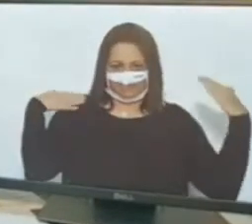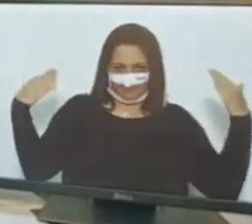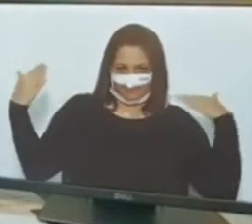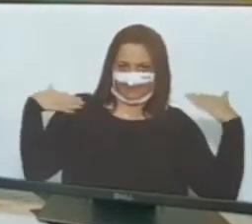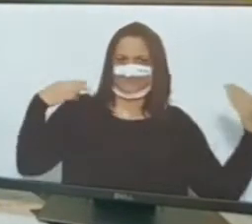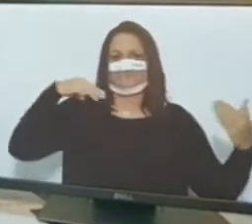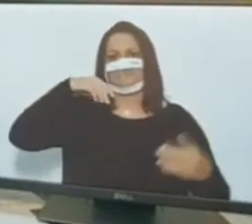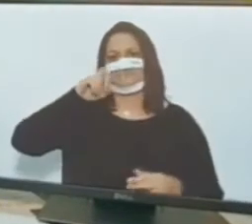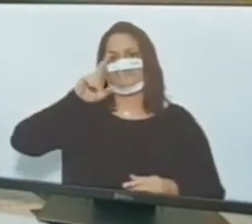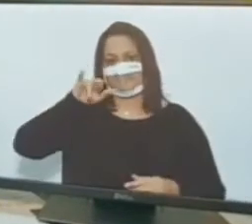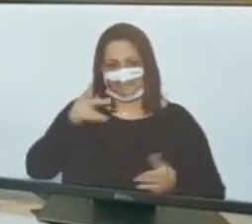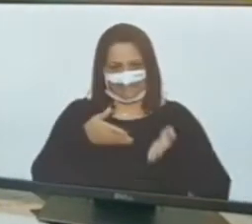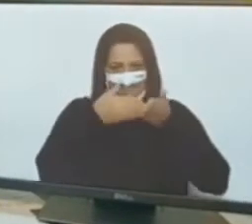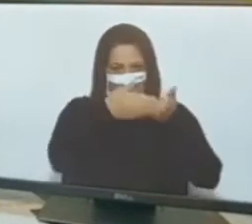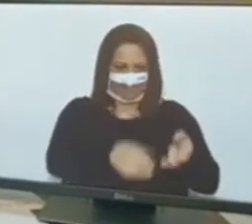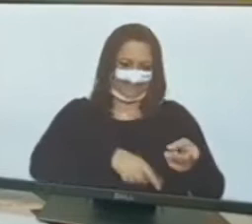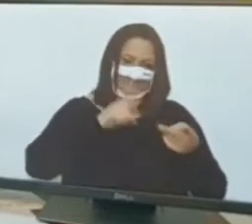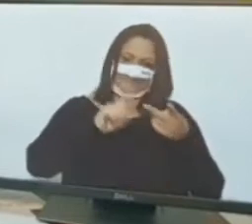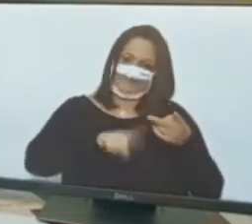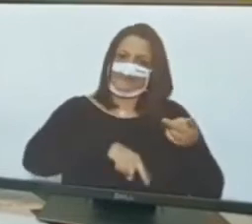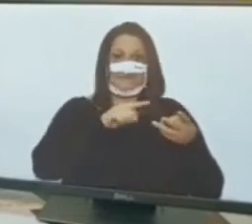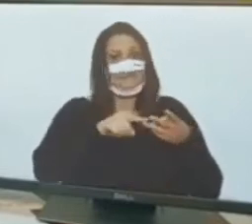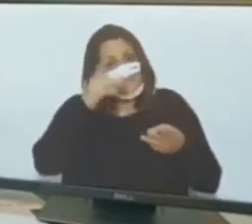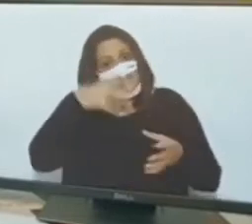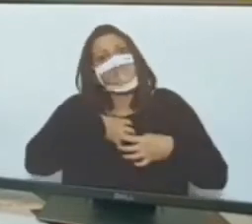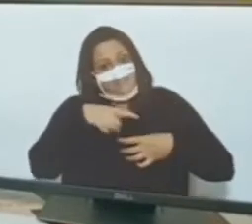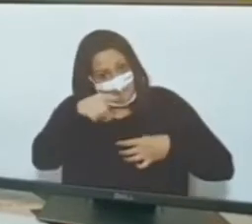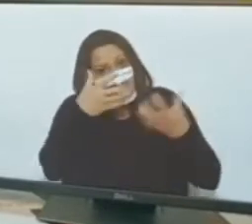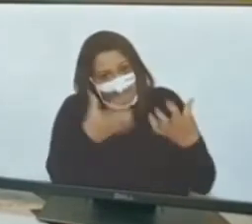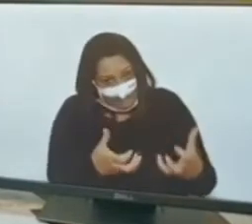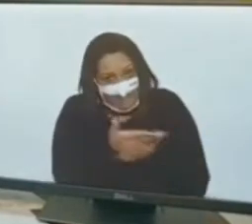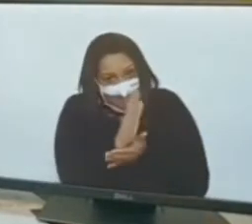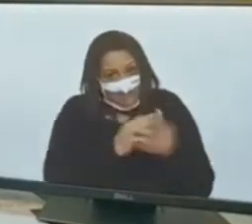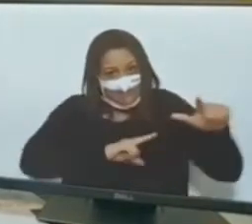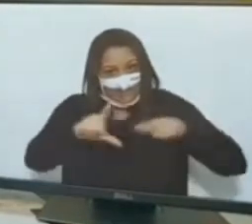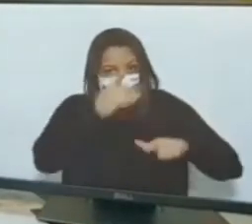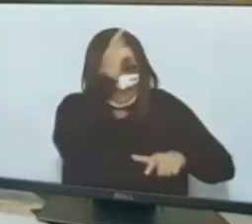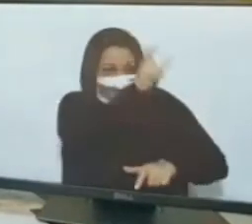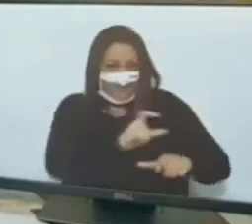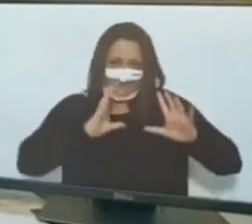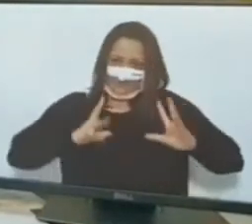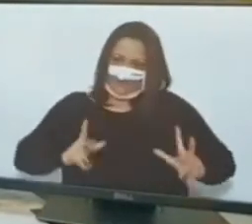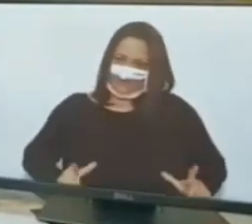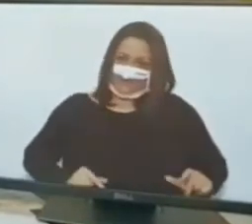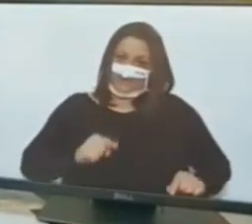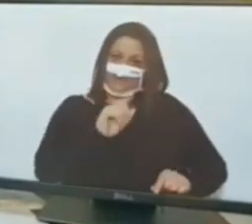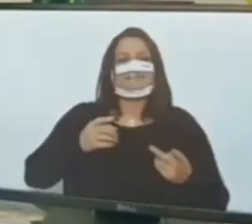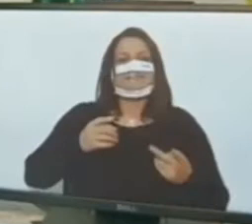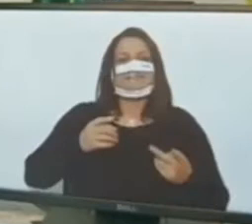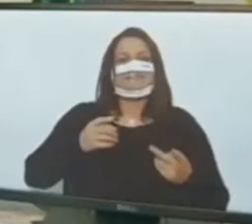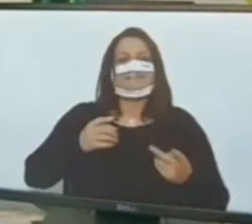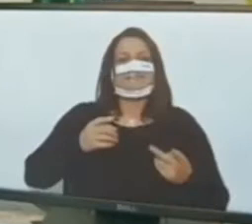Ficou livre de cinco militares. É chato trabalhar com gente honesta. Então, o Fernando Henrique Cardoso criou a Defesa. Tá certo?